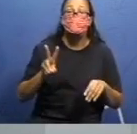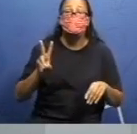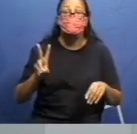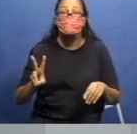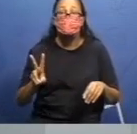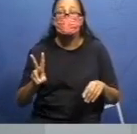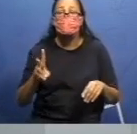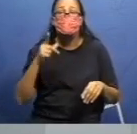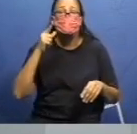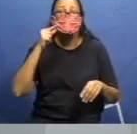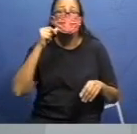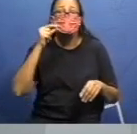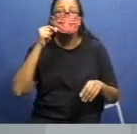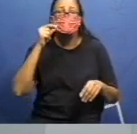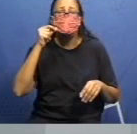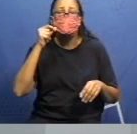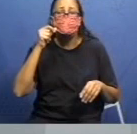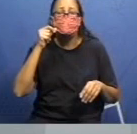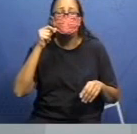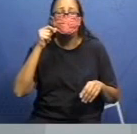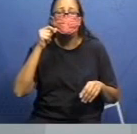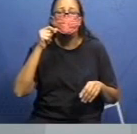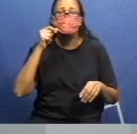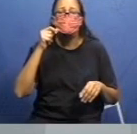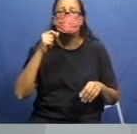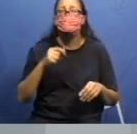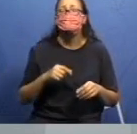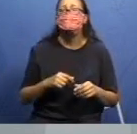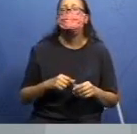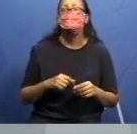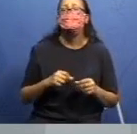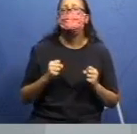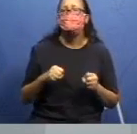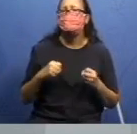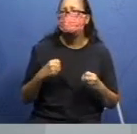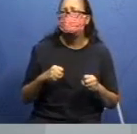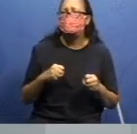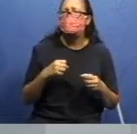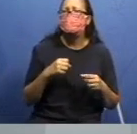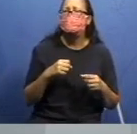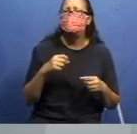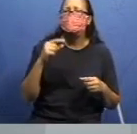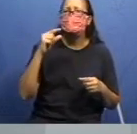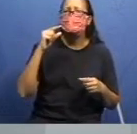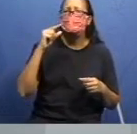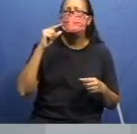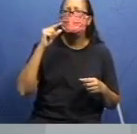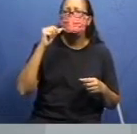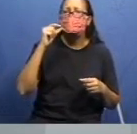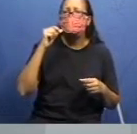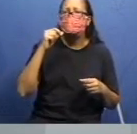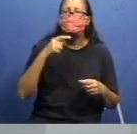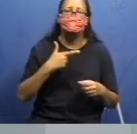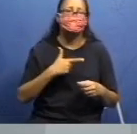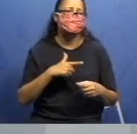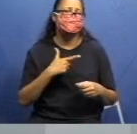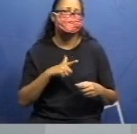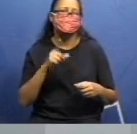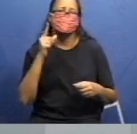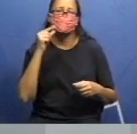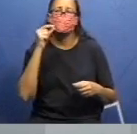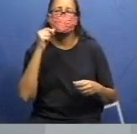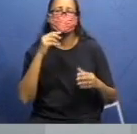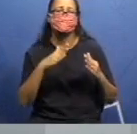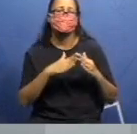lápis, professor? Logo, logo nós vamos explicar a vocês para que nós vamos precisar desses dois lápis. Além disso, professor, eu não tenho lápis em casa.